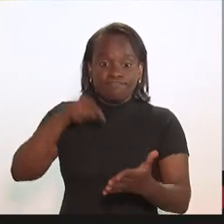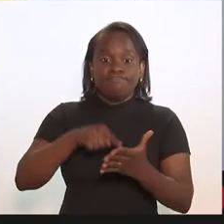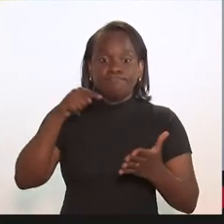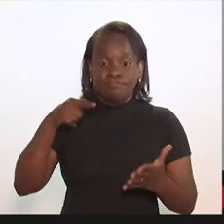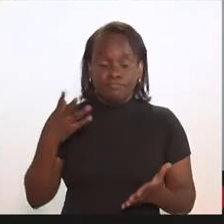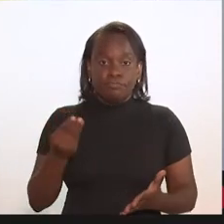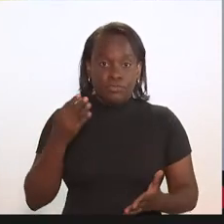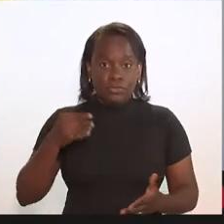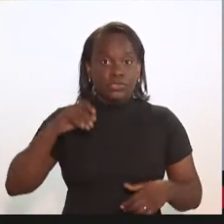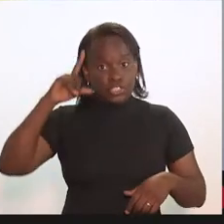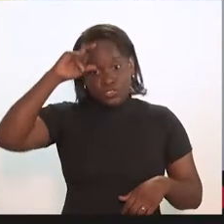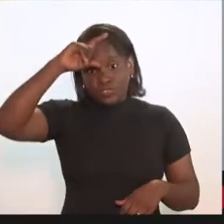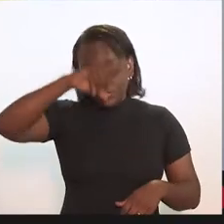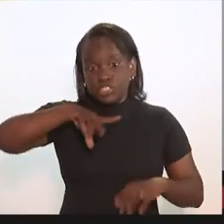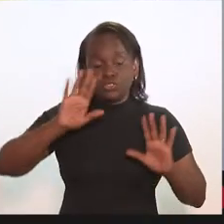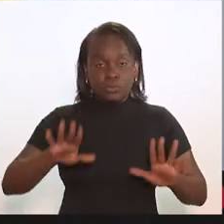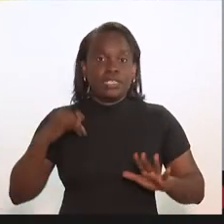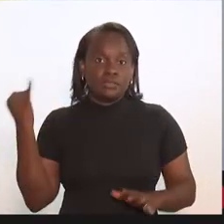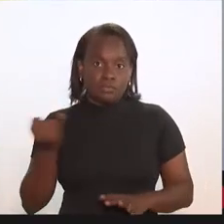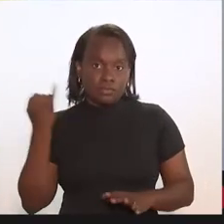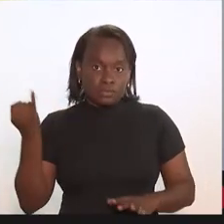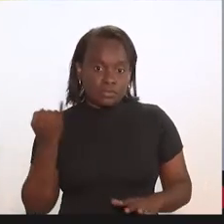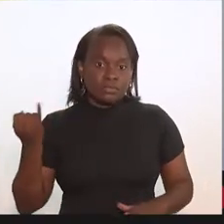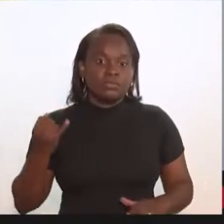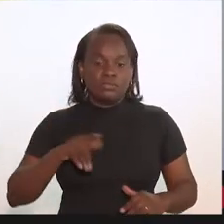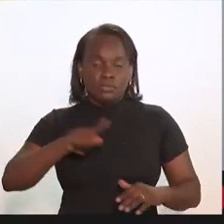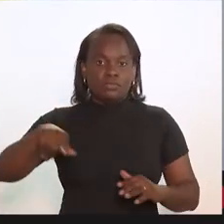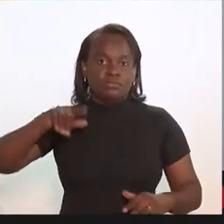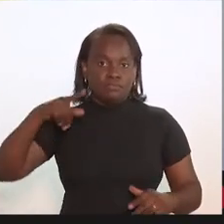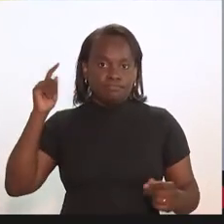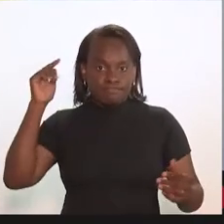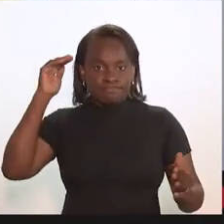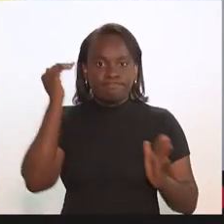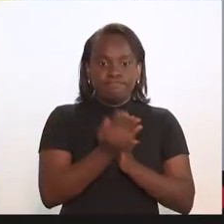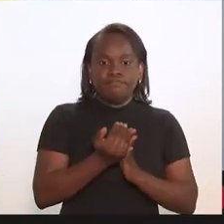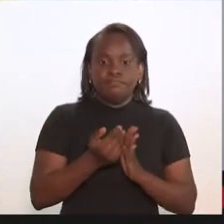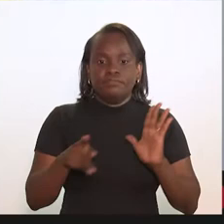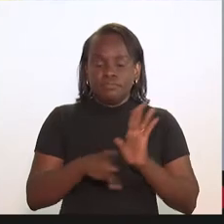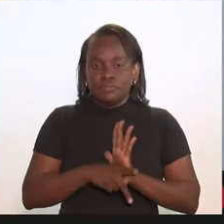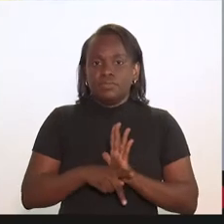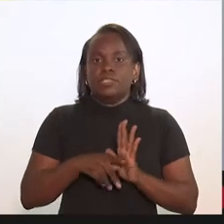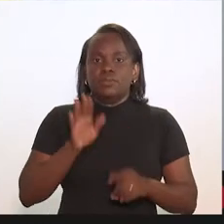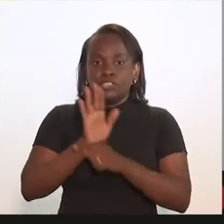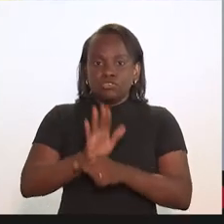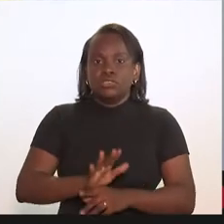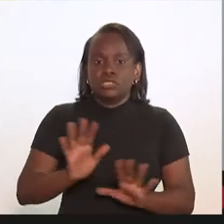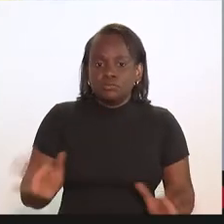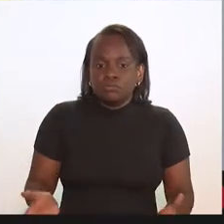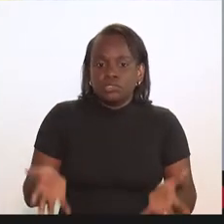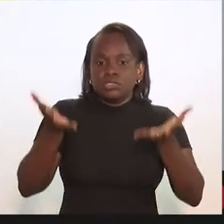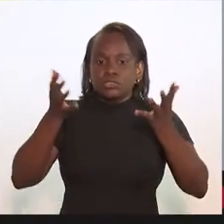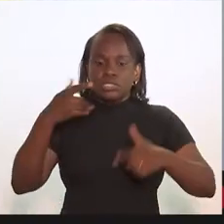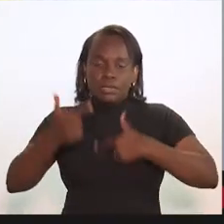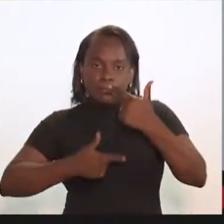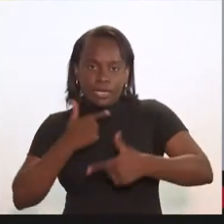muito árdua, porém muito importante a cumprir do ponto de vista de contribuir para restaurar os empregos,